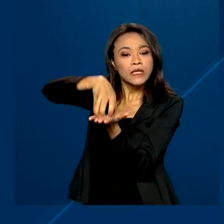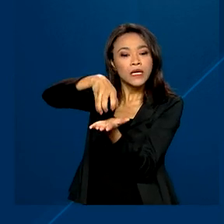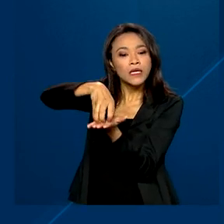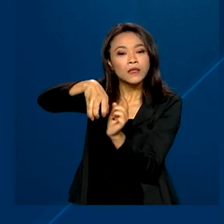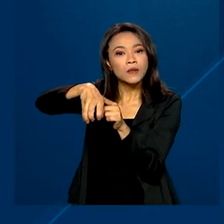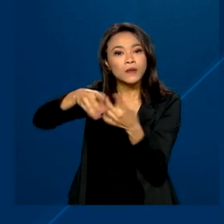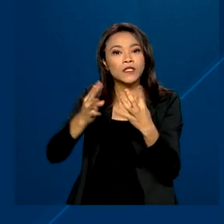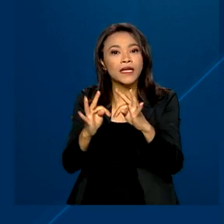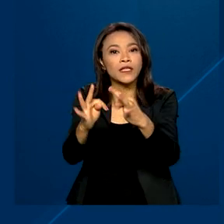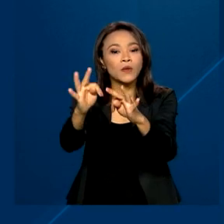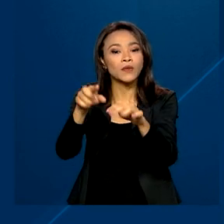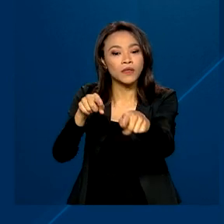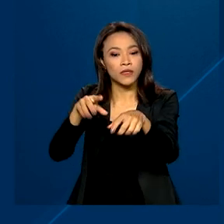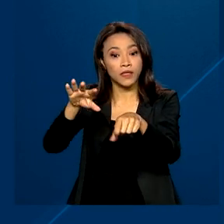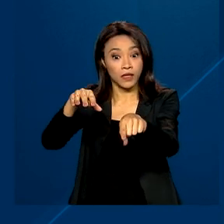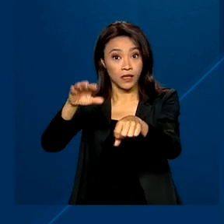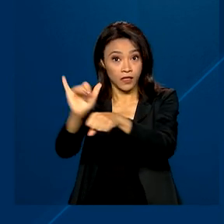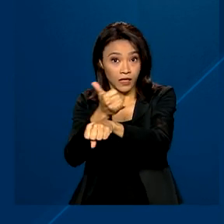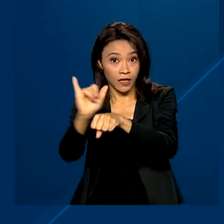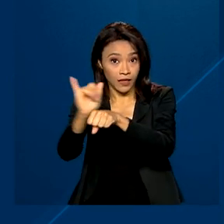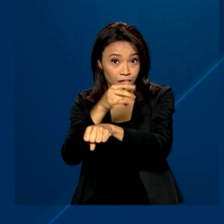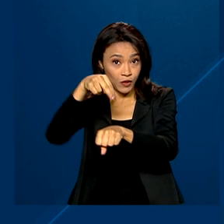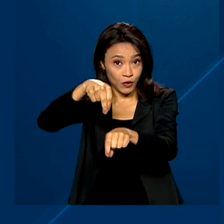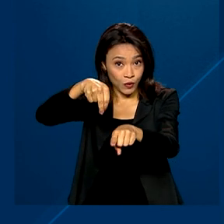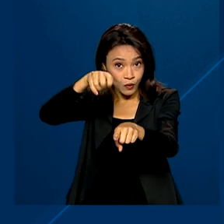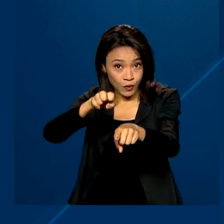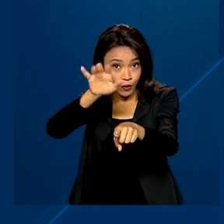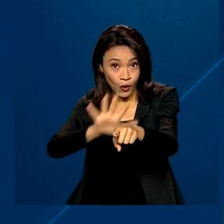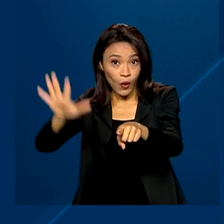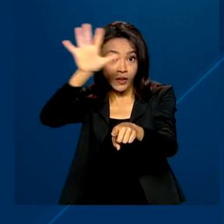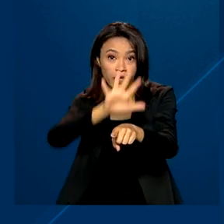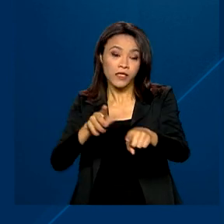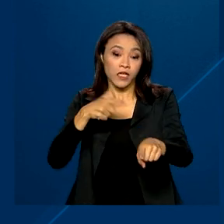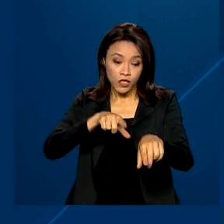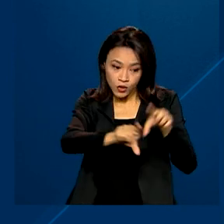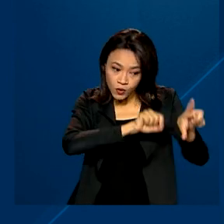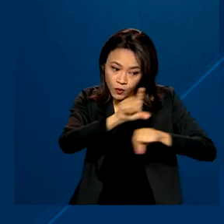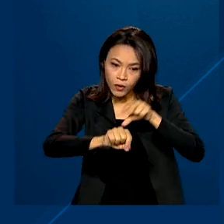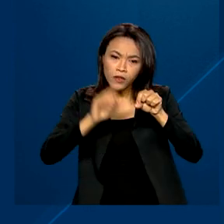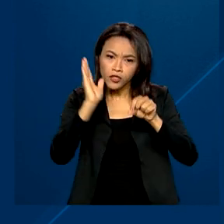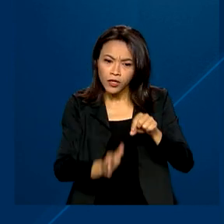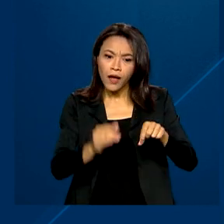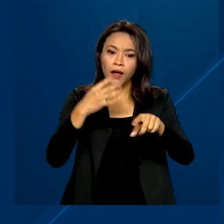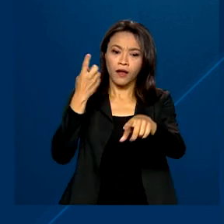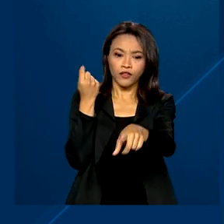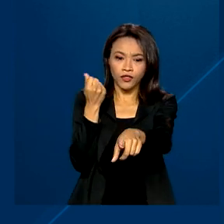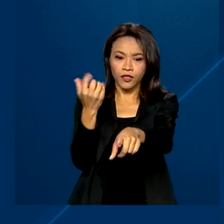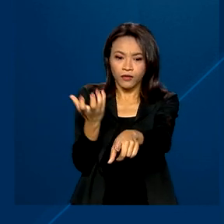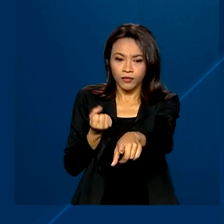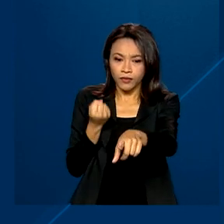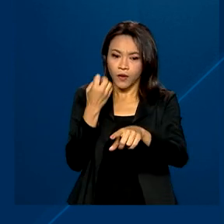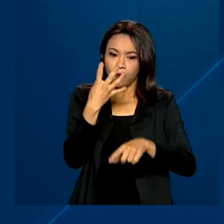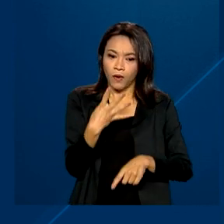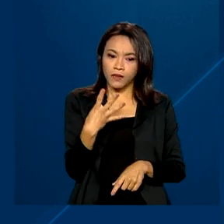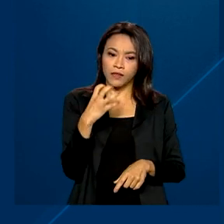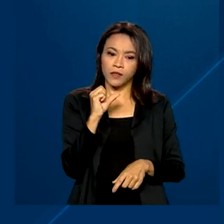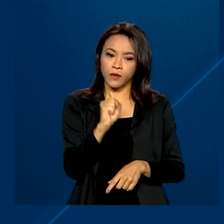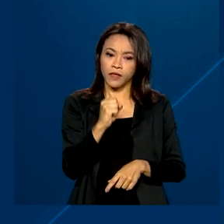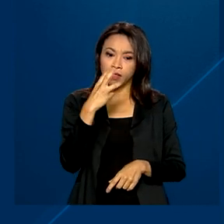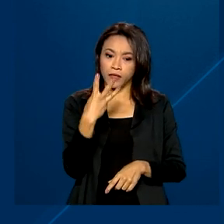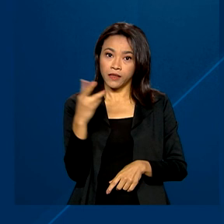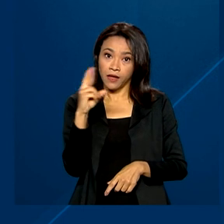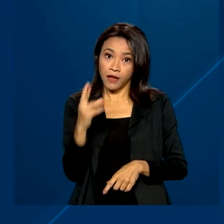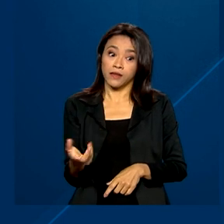Nordeste, o CETENE. As selecionadas recebem um auxílio de R$ 483. A imersão